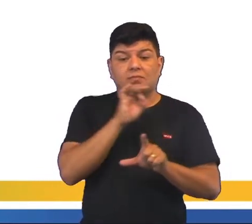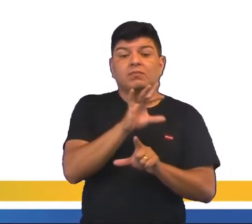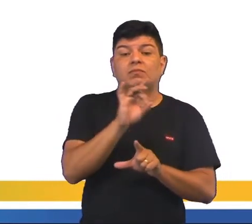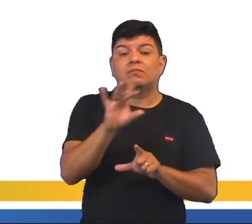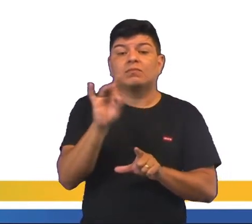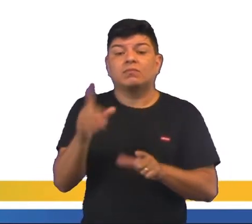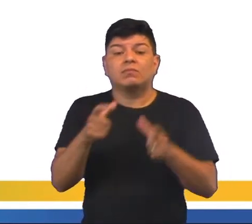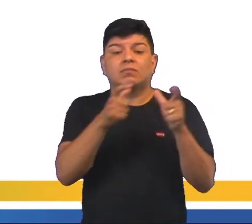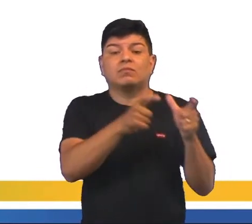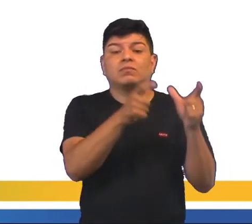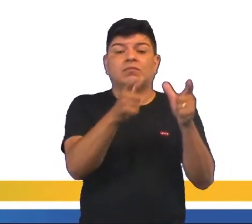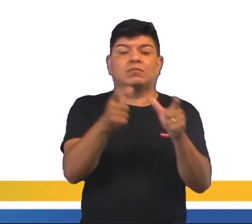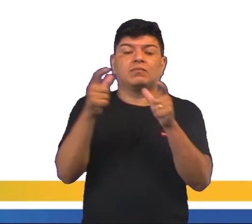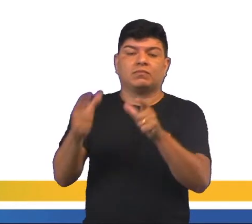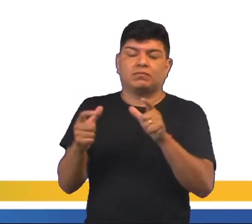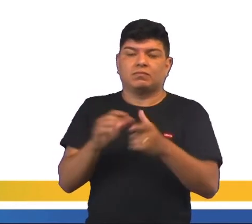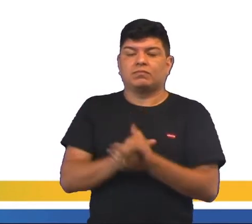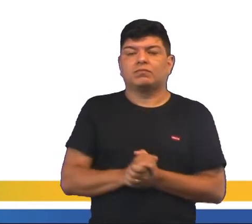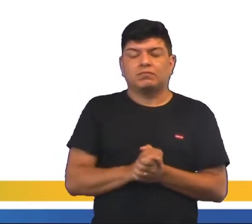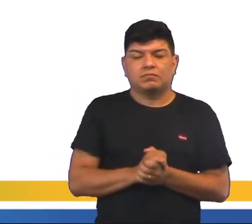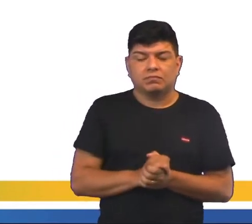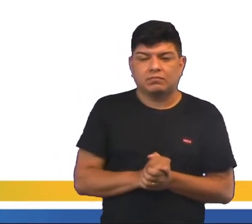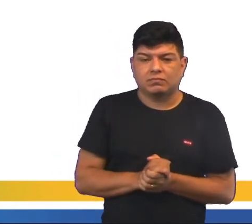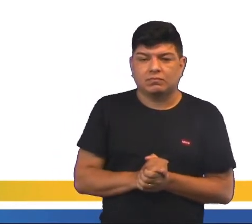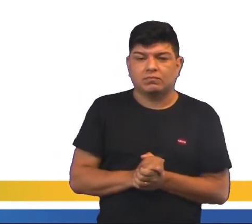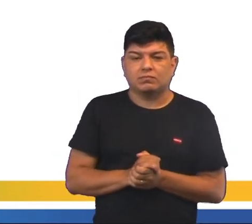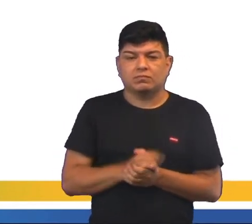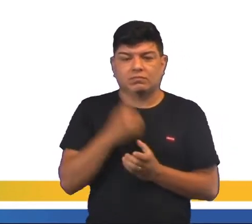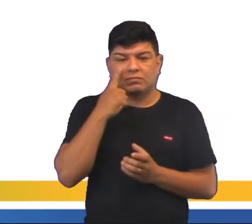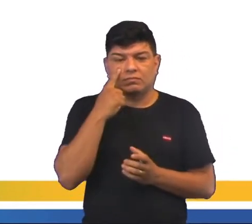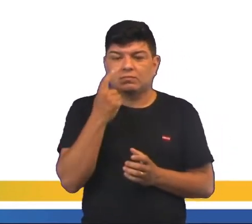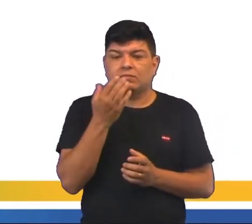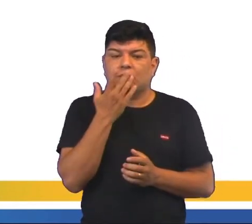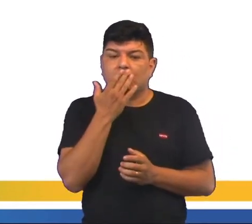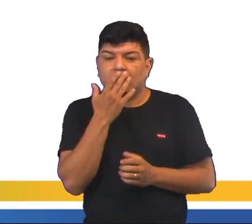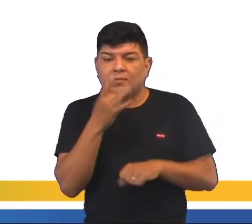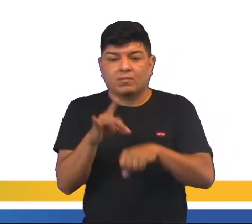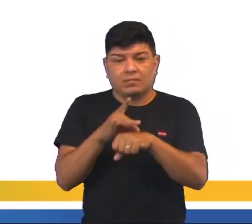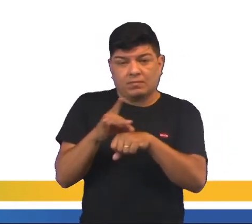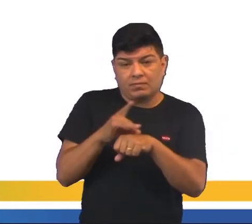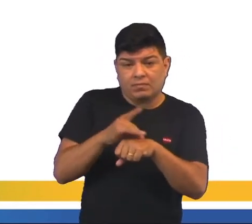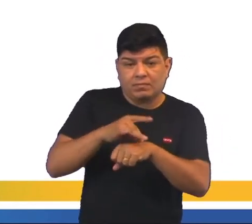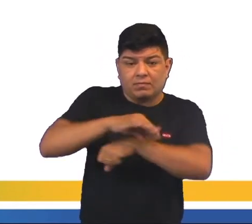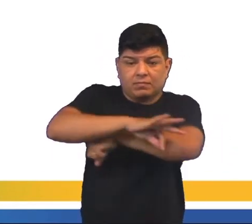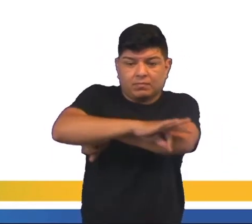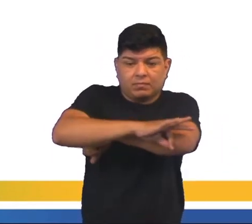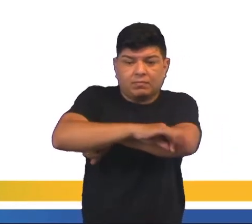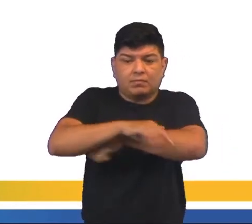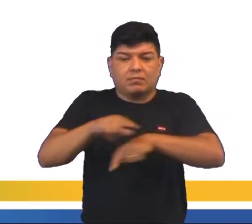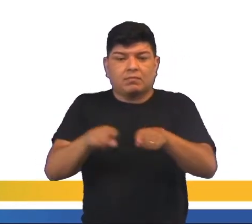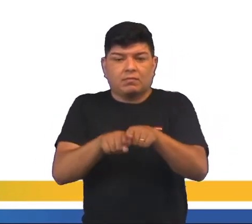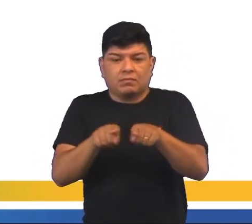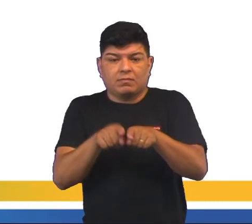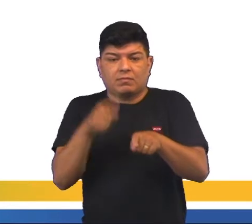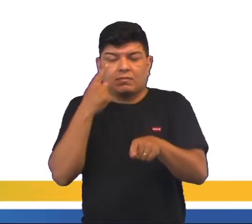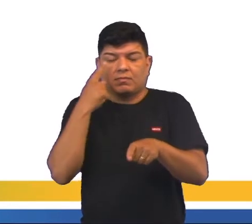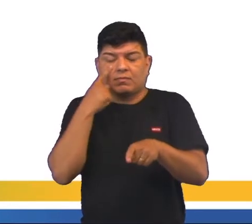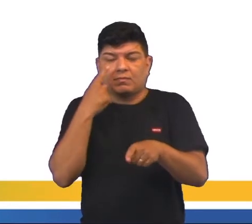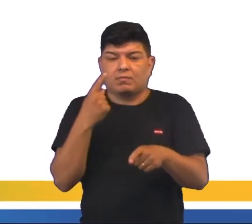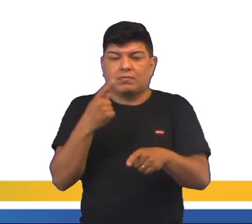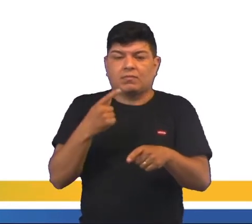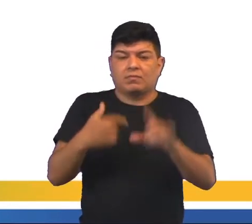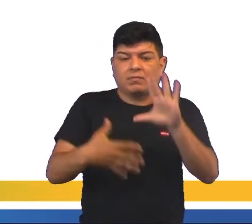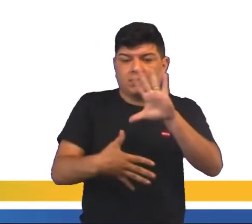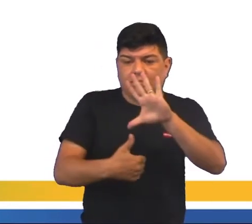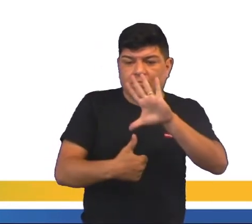estão as maiores concentrações. Vejam que a torre de preto representa a exploração de petróleo. Então, você vai perceber que tem tanto